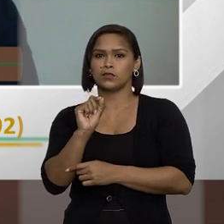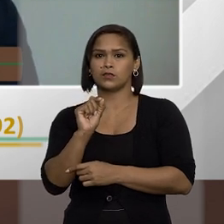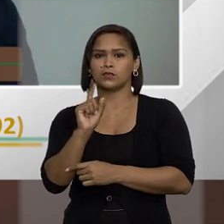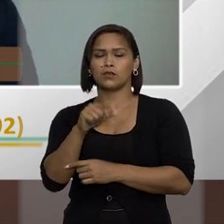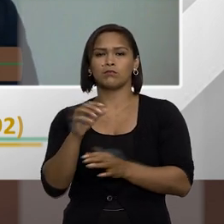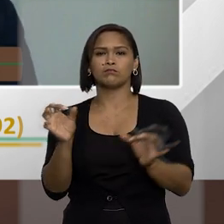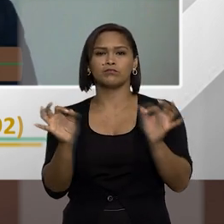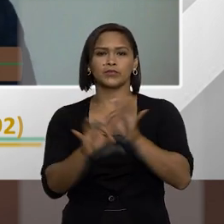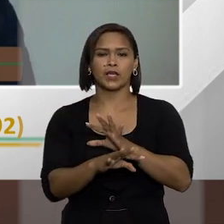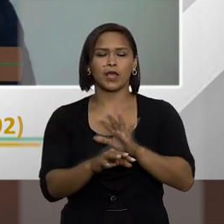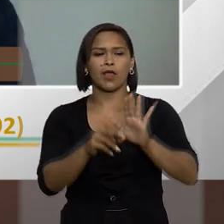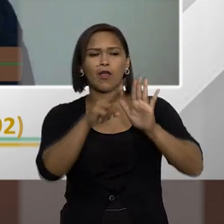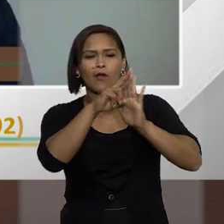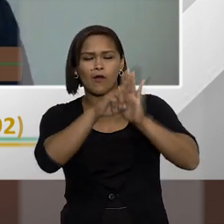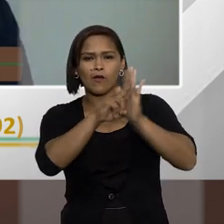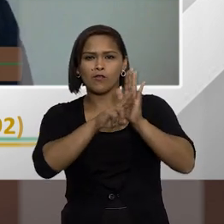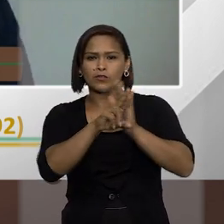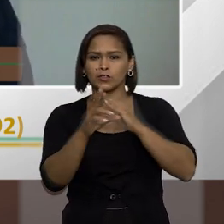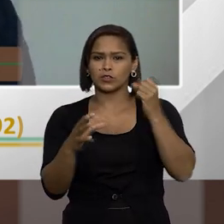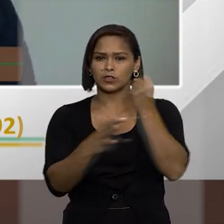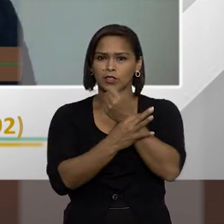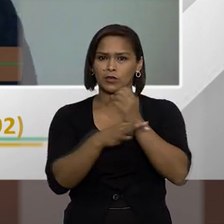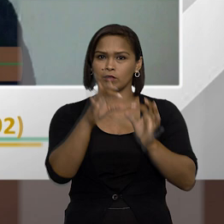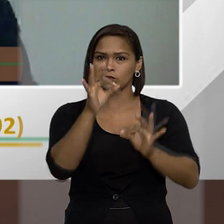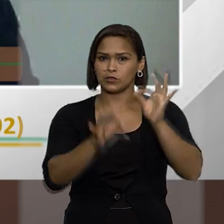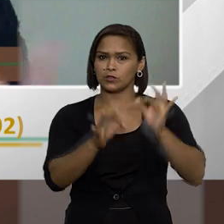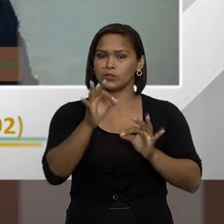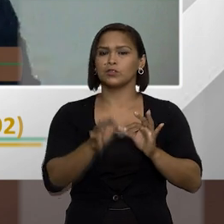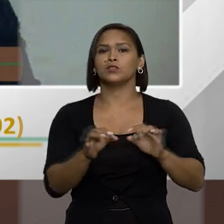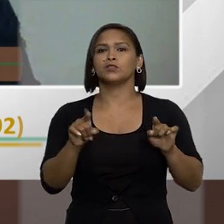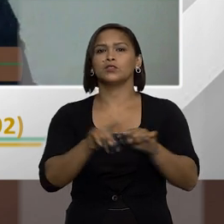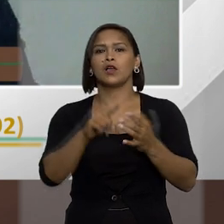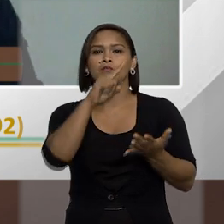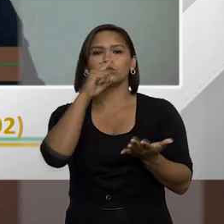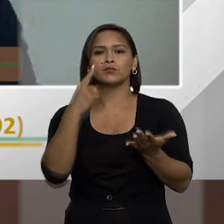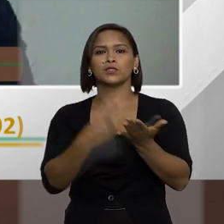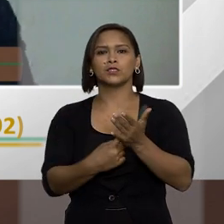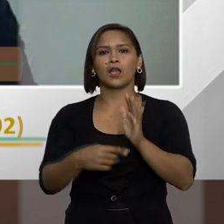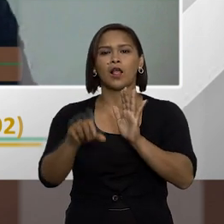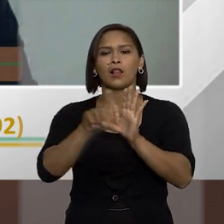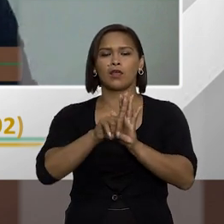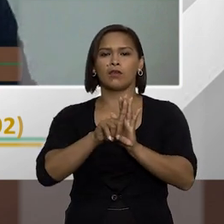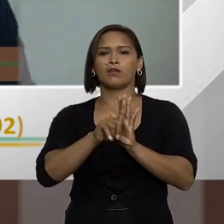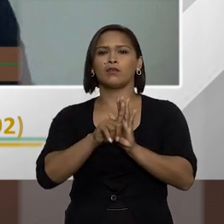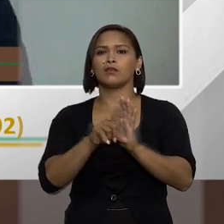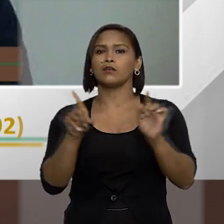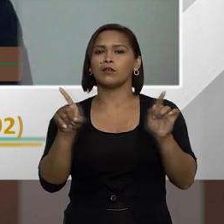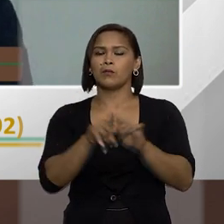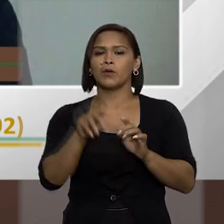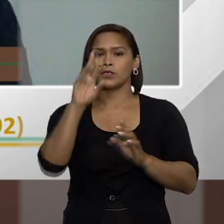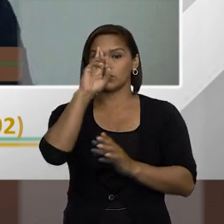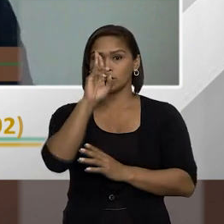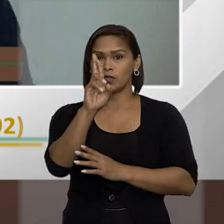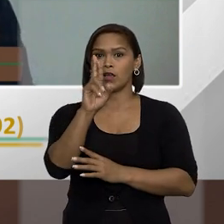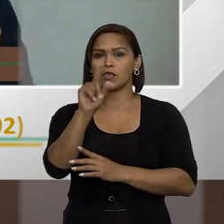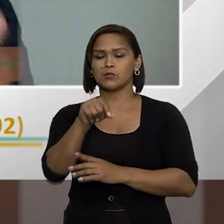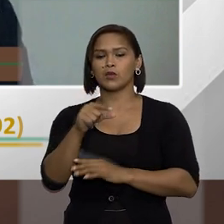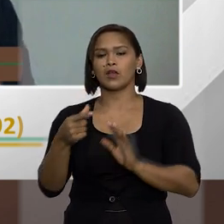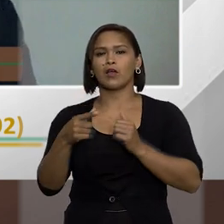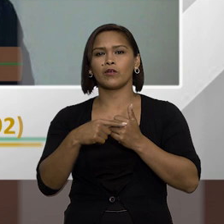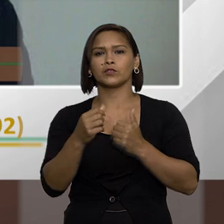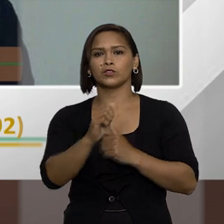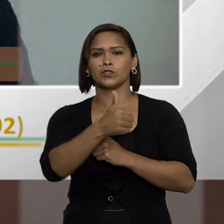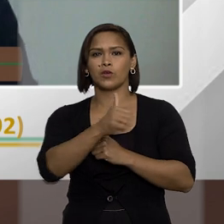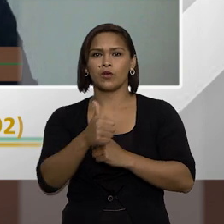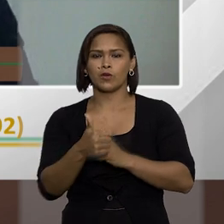acaba conferindo uma maior segurança jurídica, a aplicação da lei de improbidade, diz respeito ao